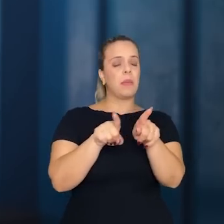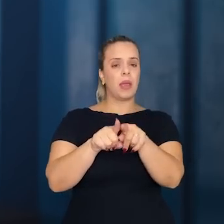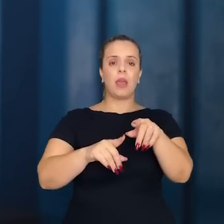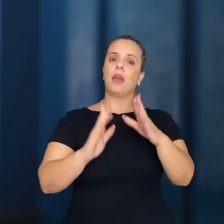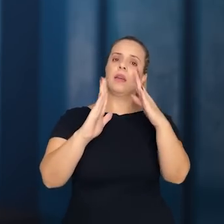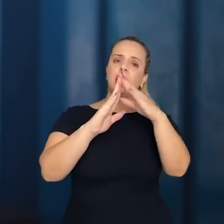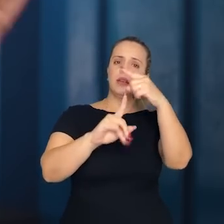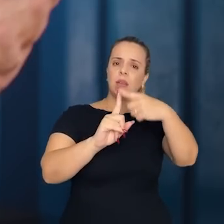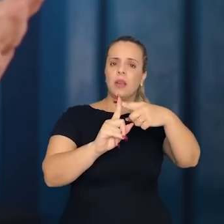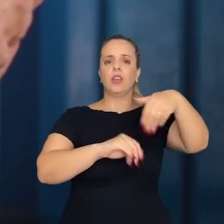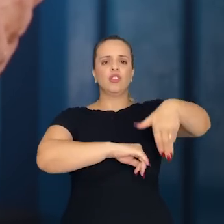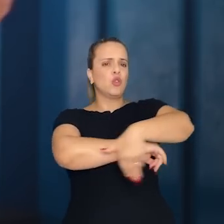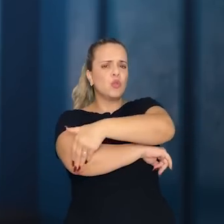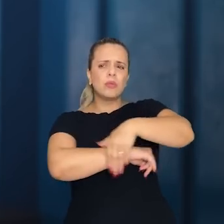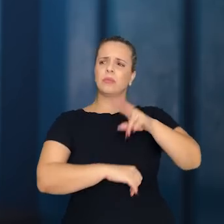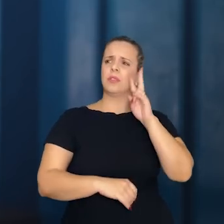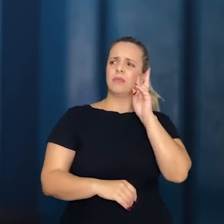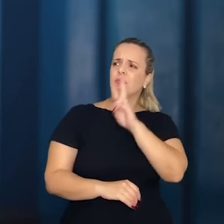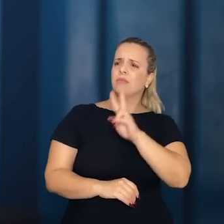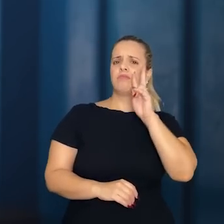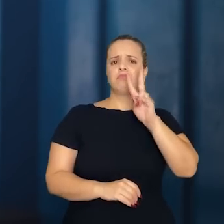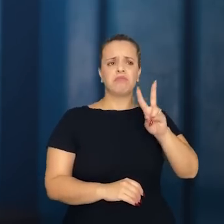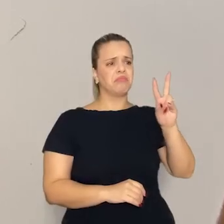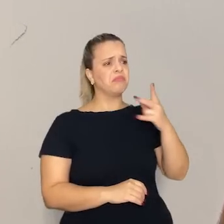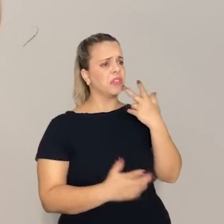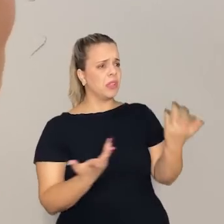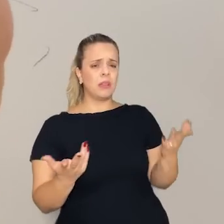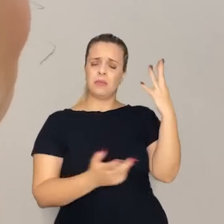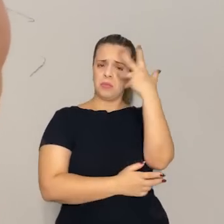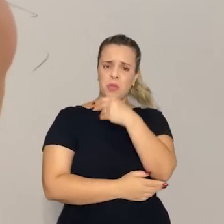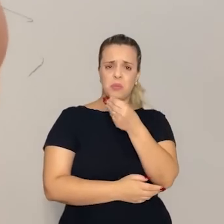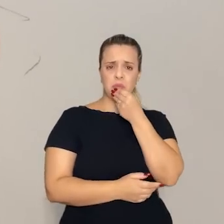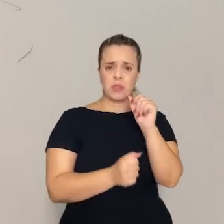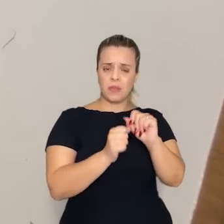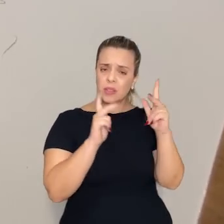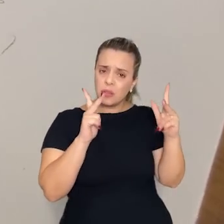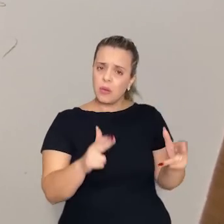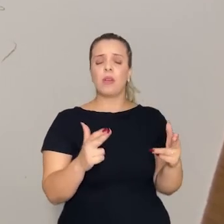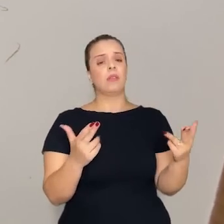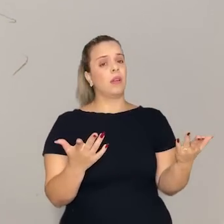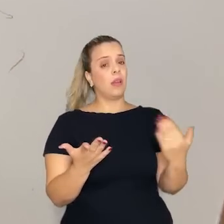ruas, eu falei, gente, isso aqui é bonito, por que não fazer isso? E aí comecei,